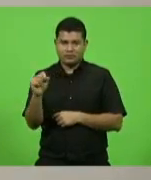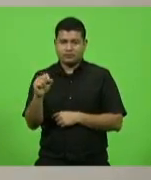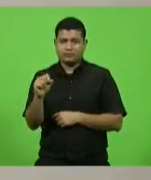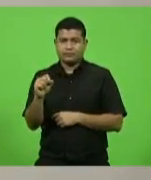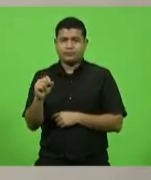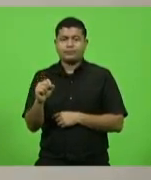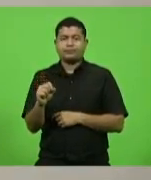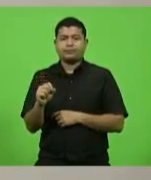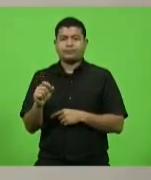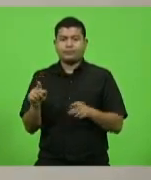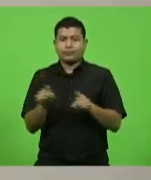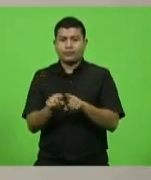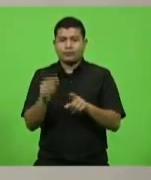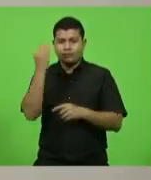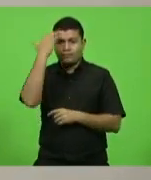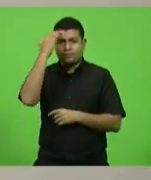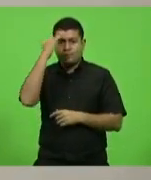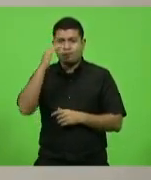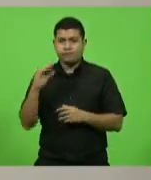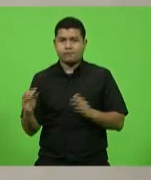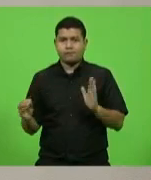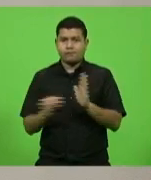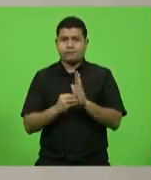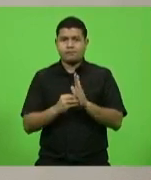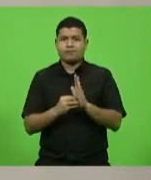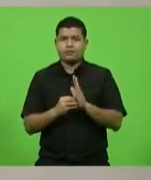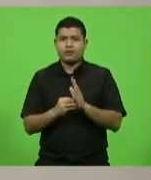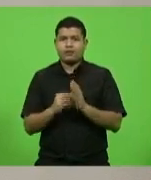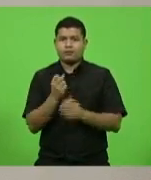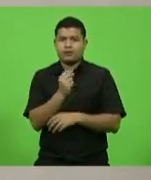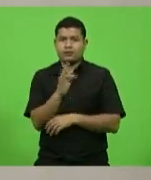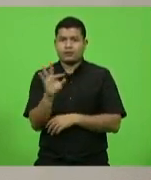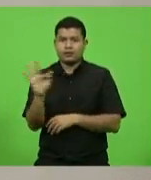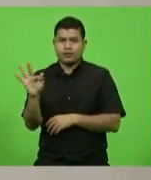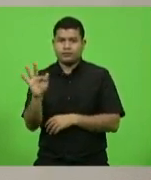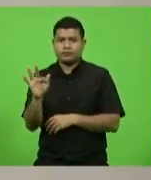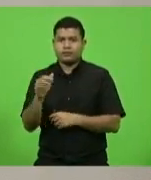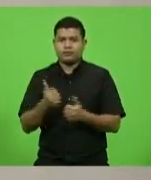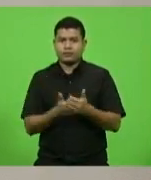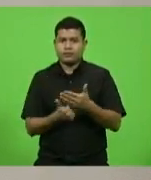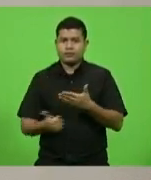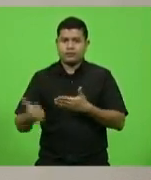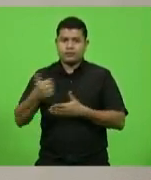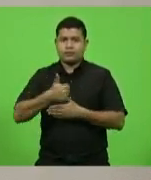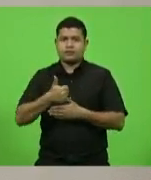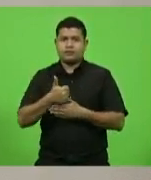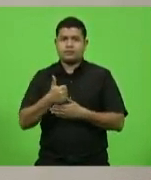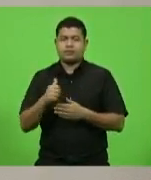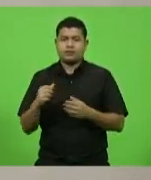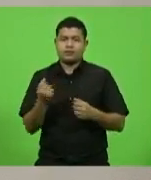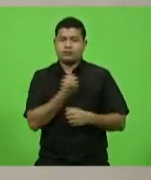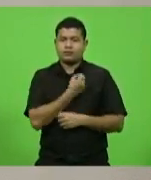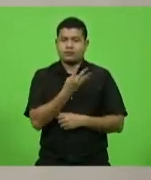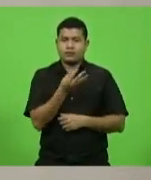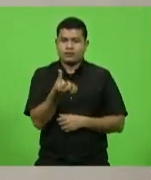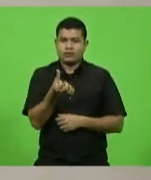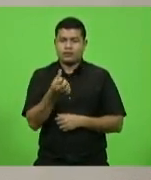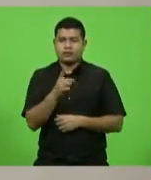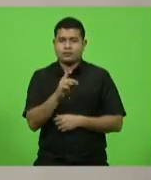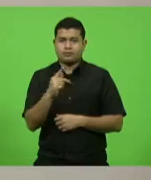o entendimento fixado pelo Supremo Tribunal Federal na súmula vinculante número 46 e na ADPF